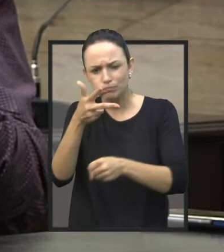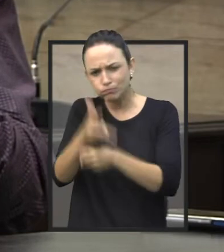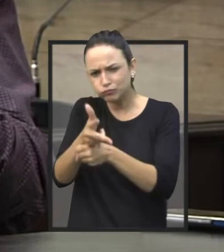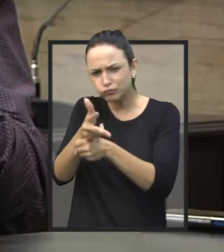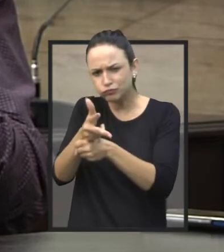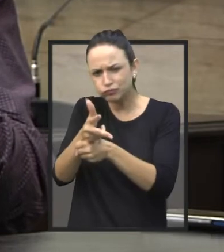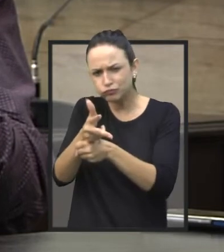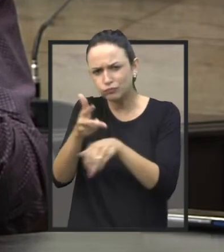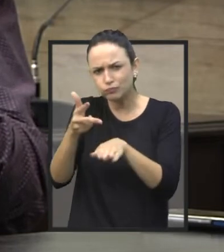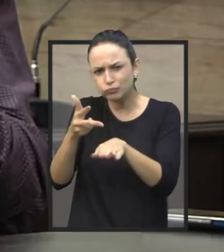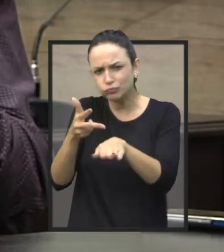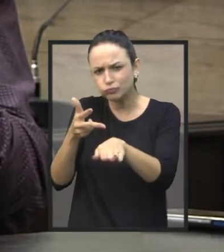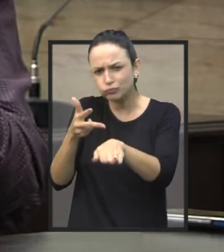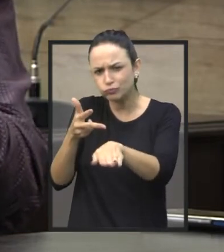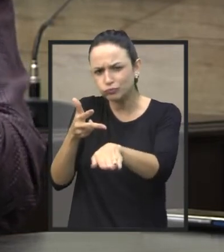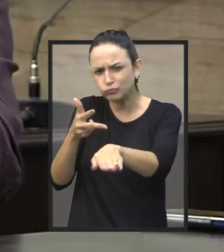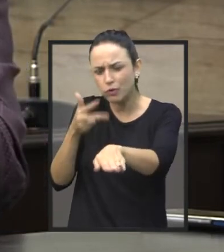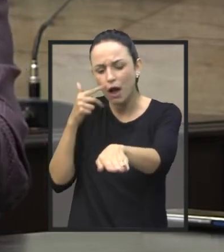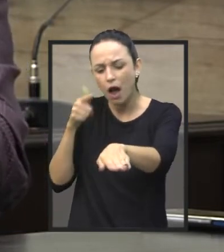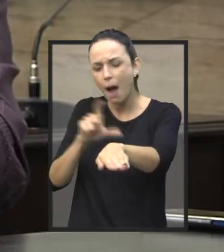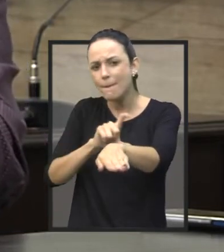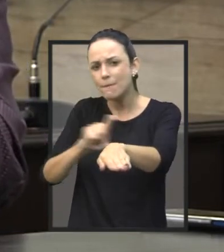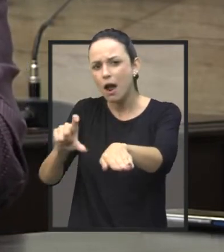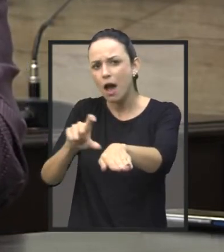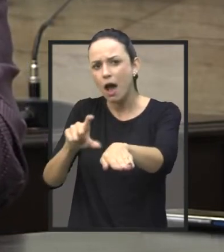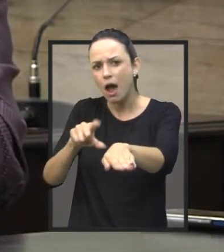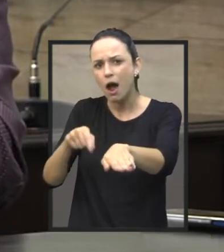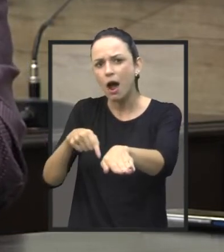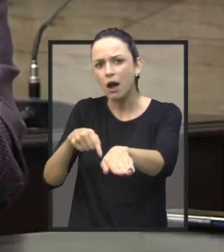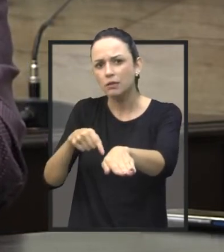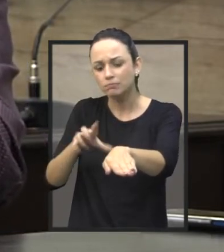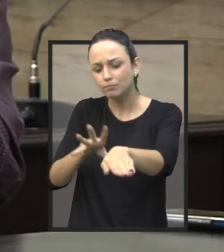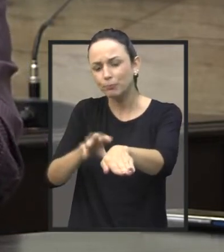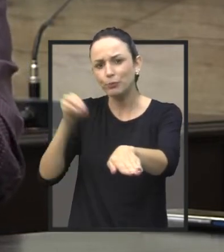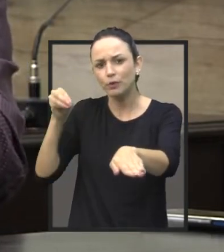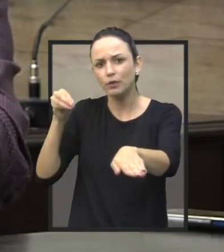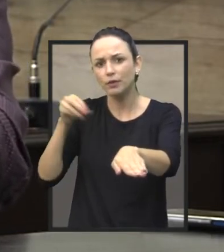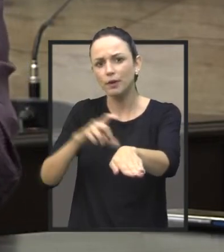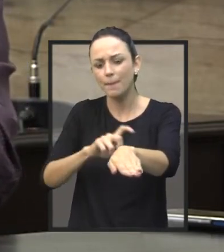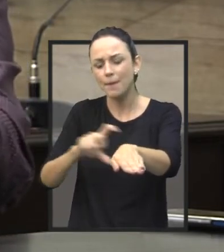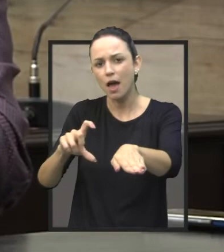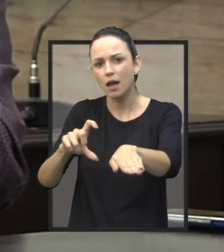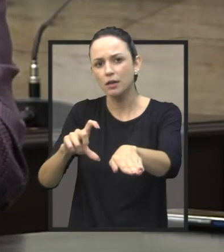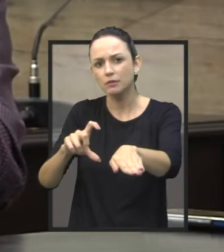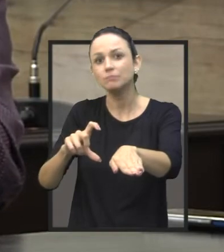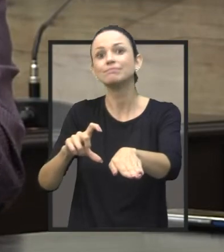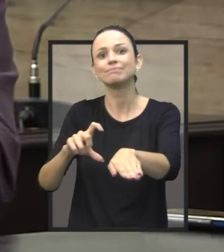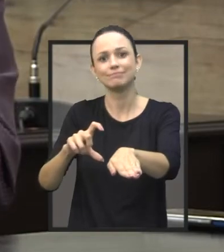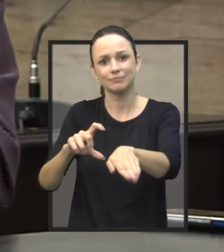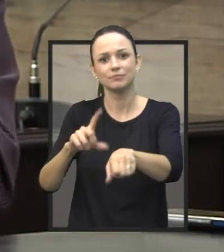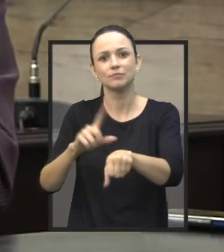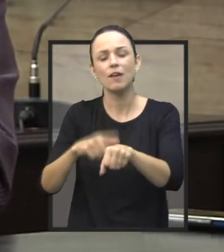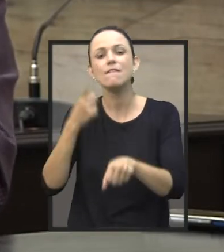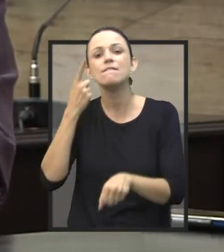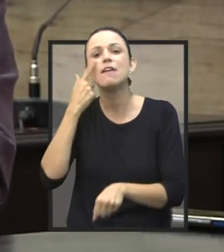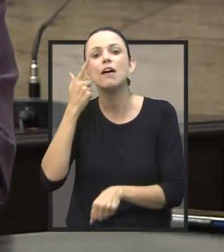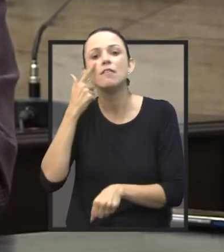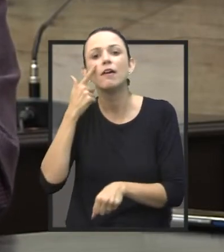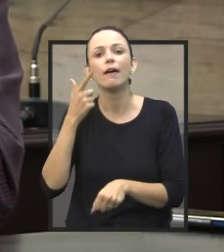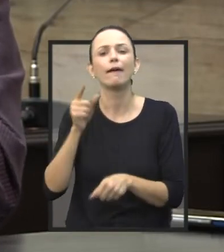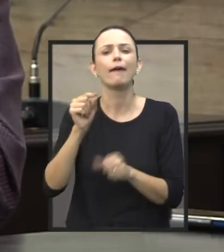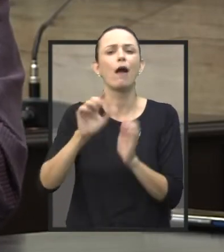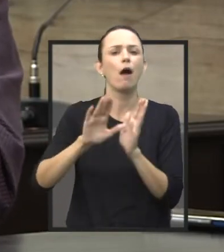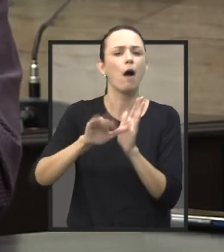que entram por todas as entradas. Então pegaram uma placa ali no carro, automaticamente pela placa do carro eles vão ver se é produto de